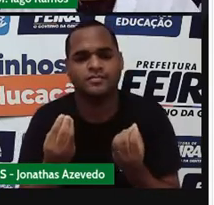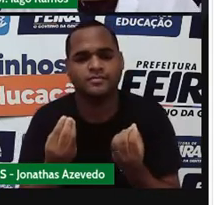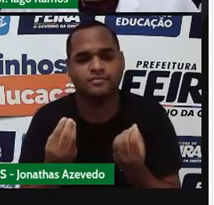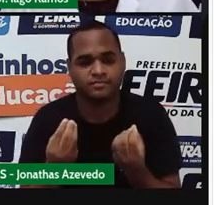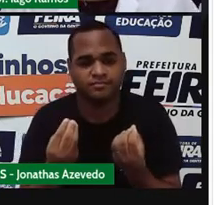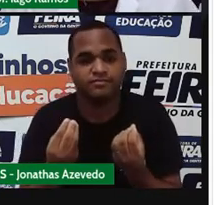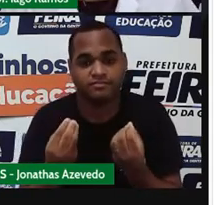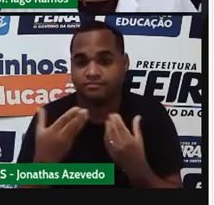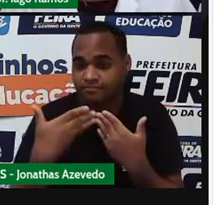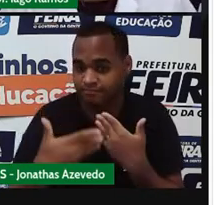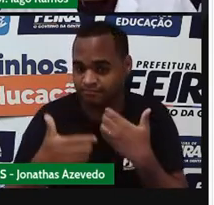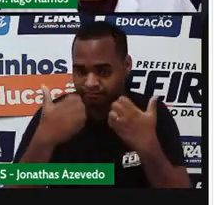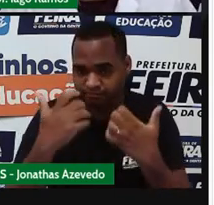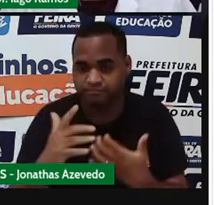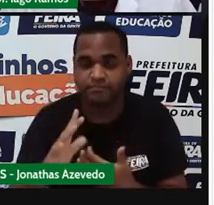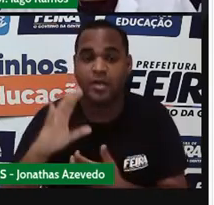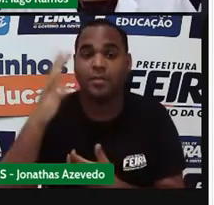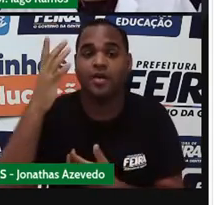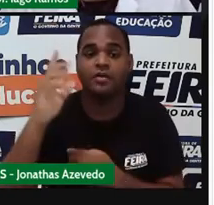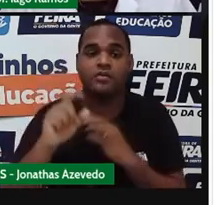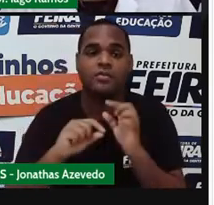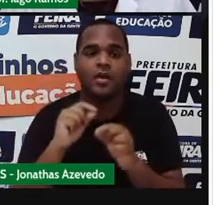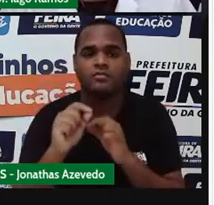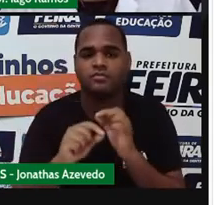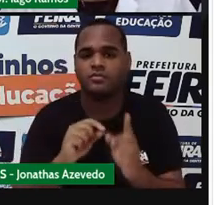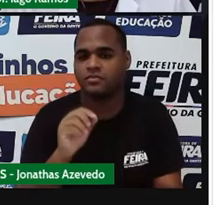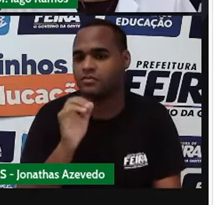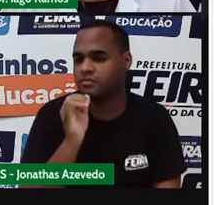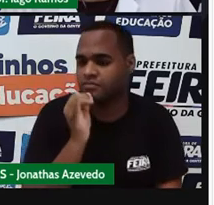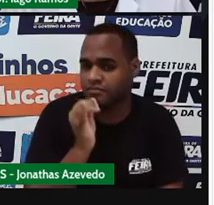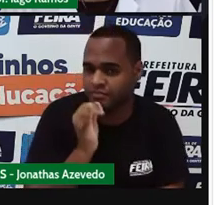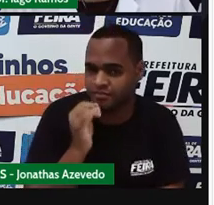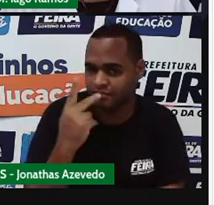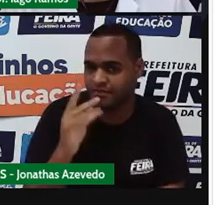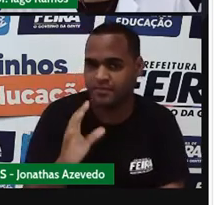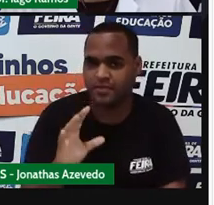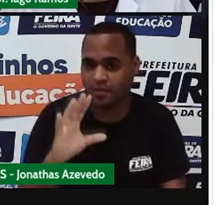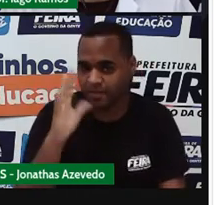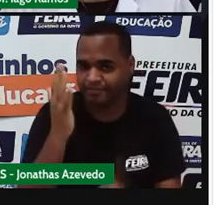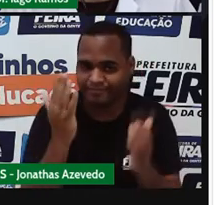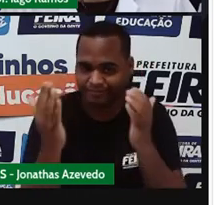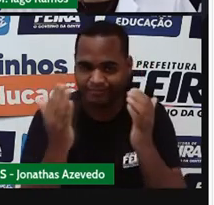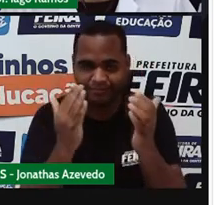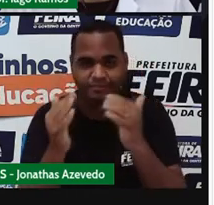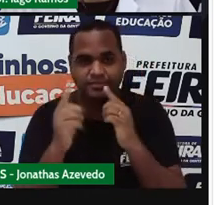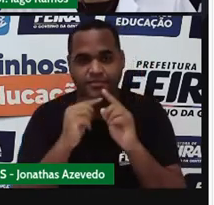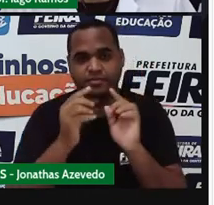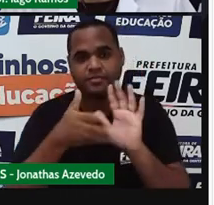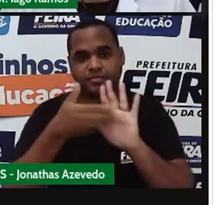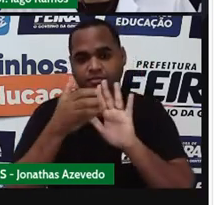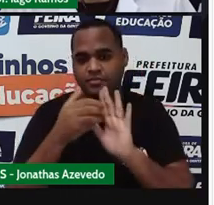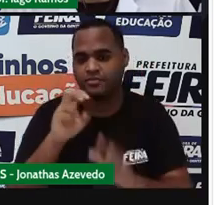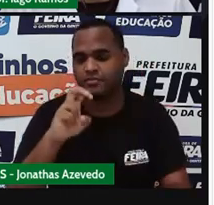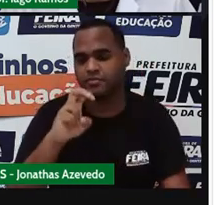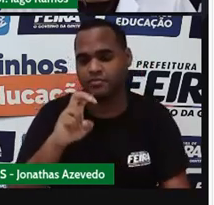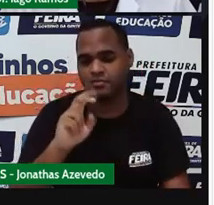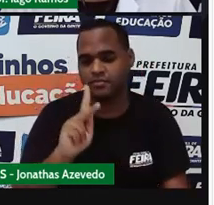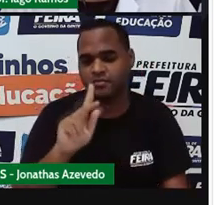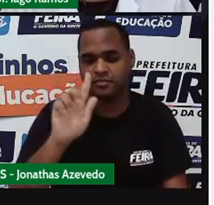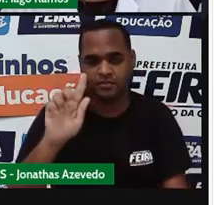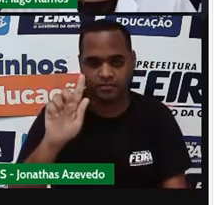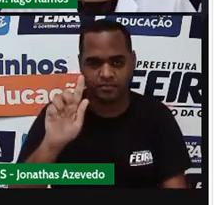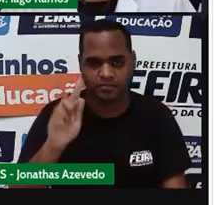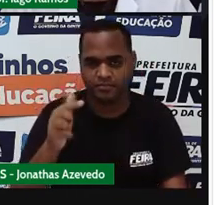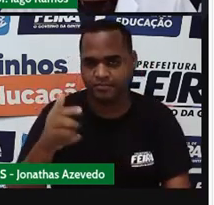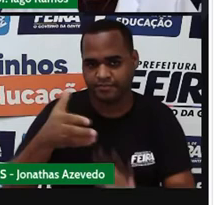vai acontecer aqui? Se, por exemplo, nesse prato da balança eu tiro esse peso de 5 quilos, o que